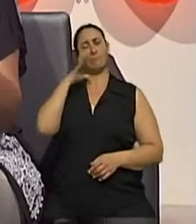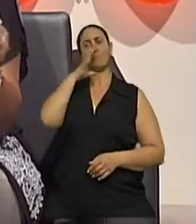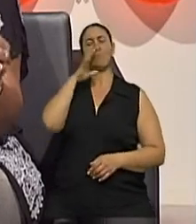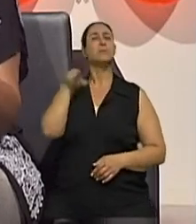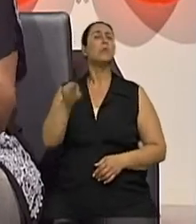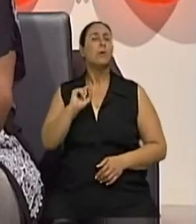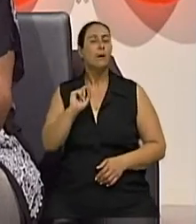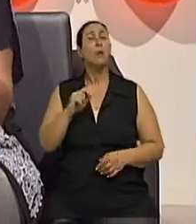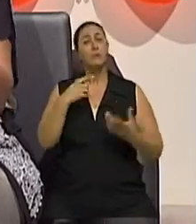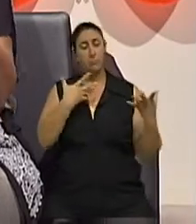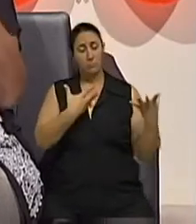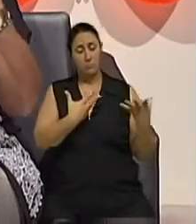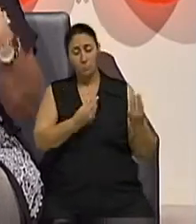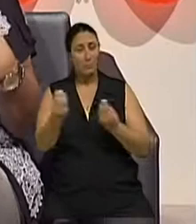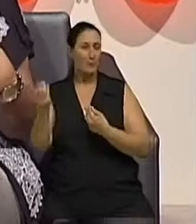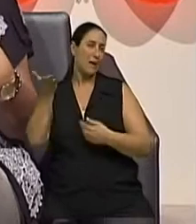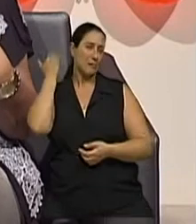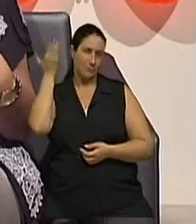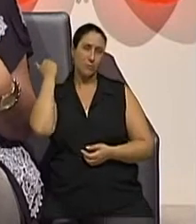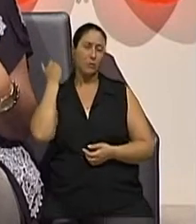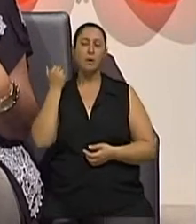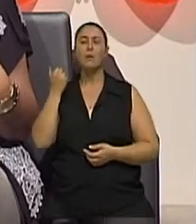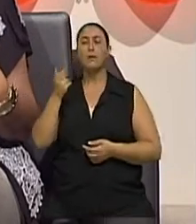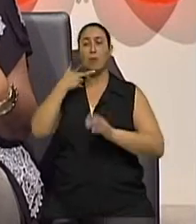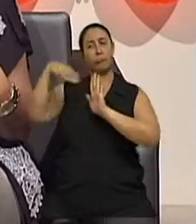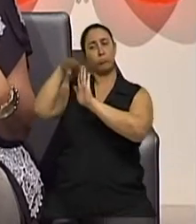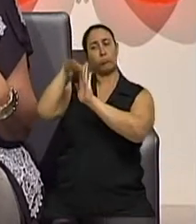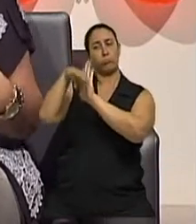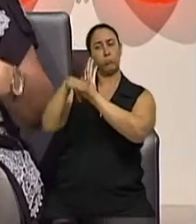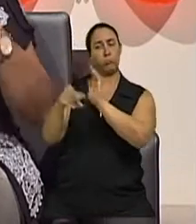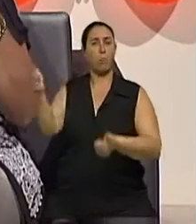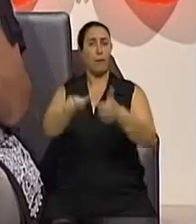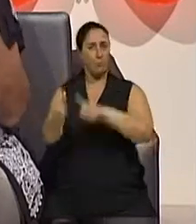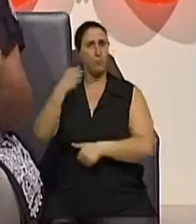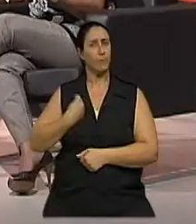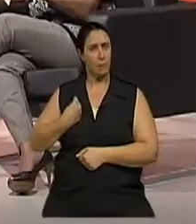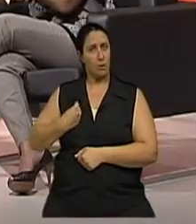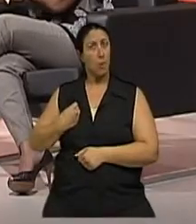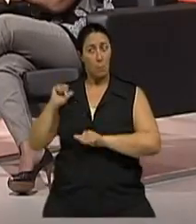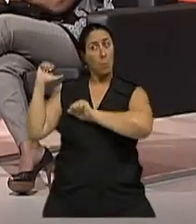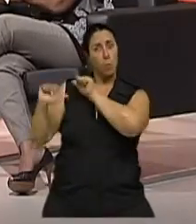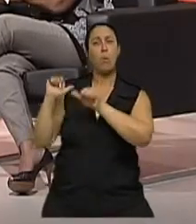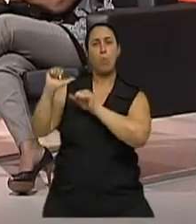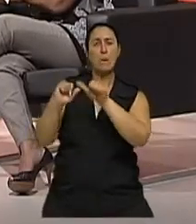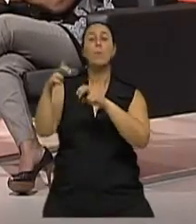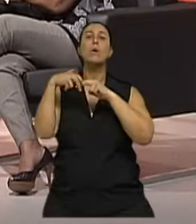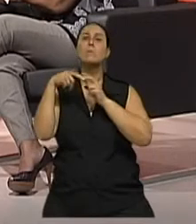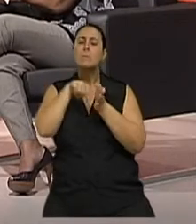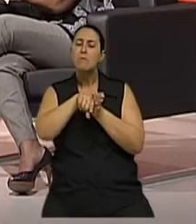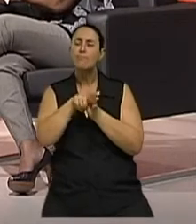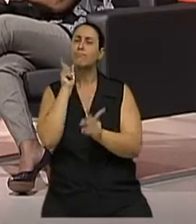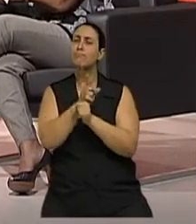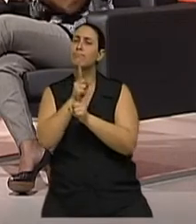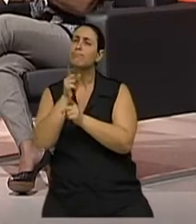vários itens que antigamente determinavam qualidade de vida, isso veio mudando através de pesquisas, né?